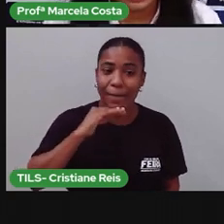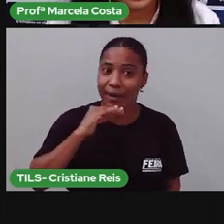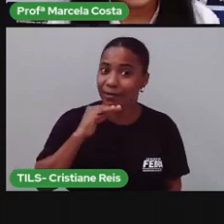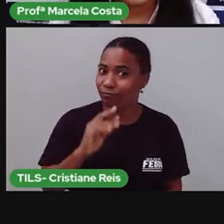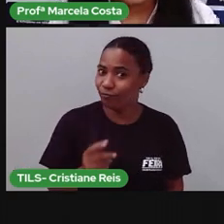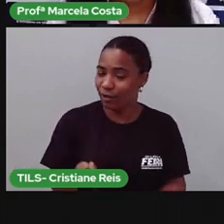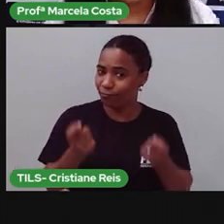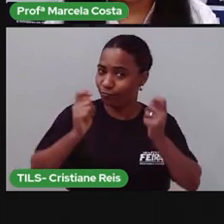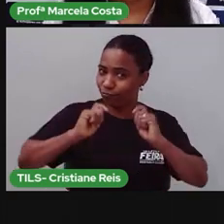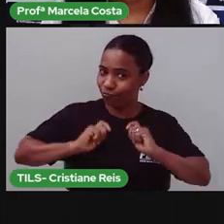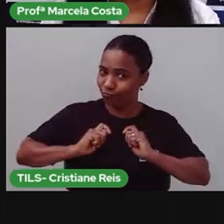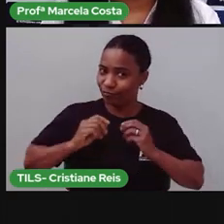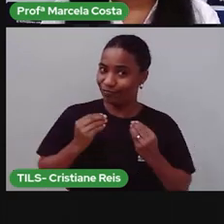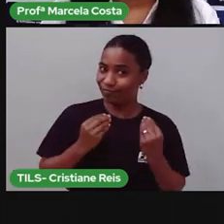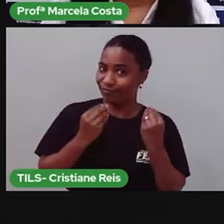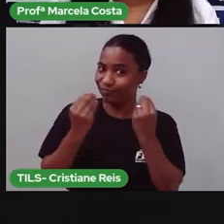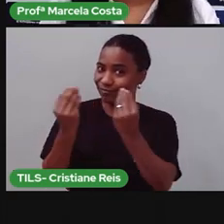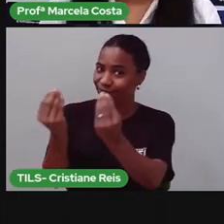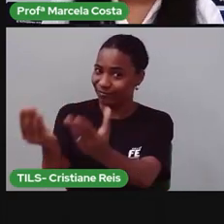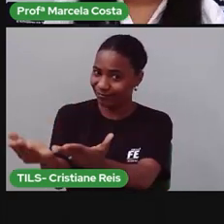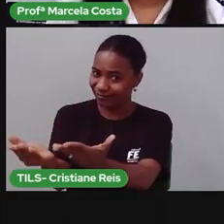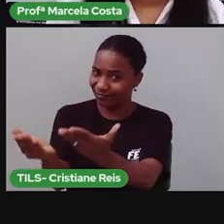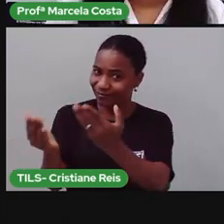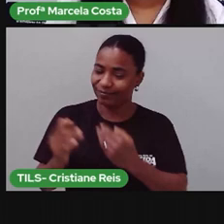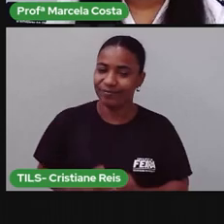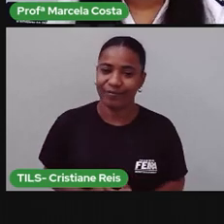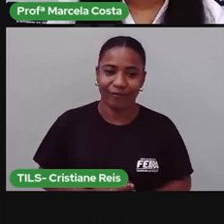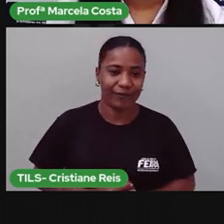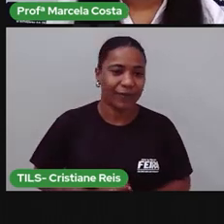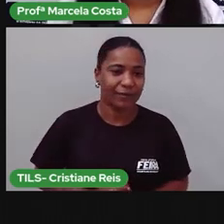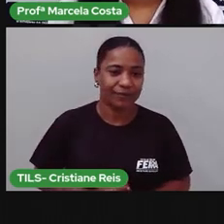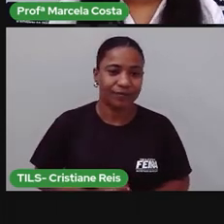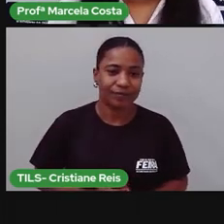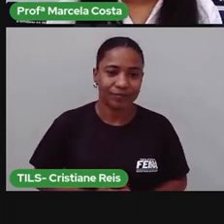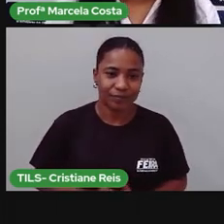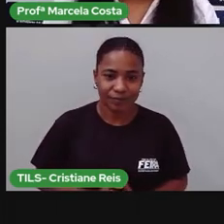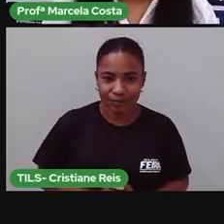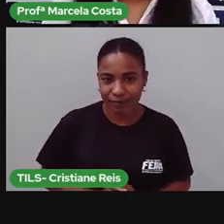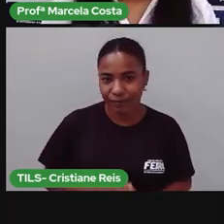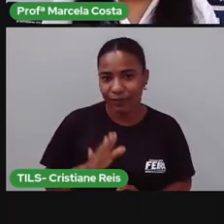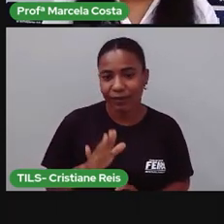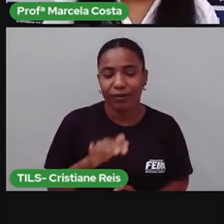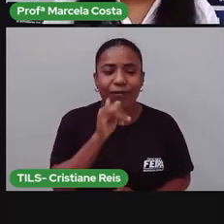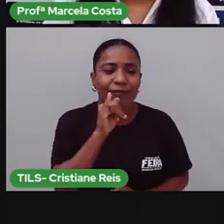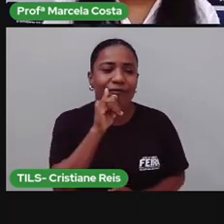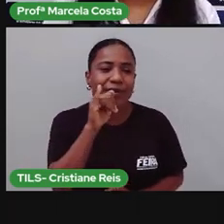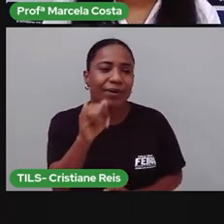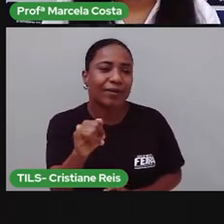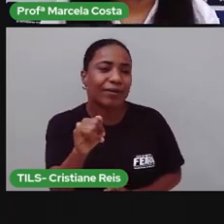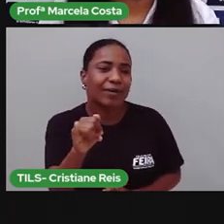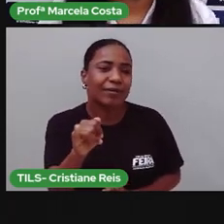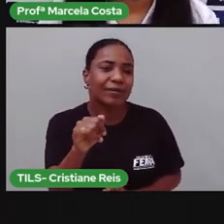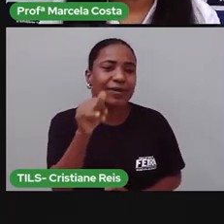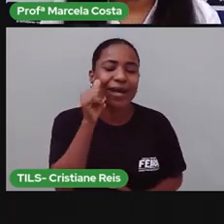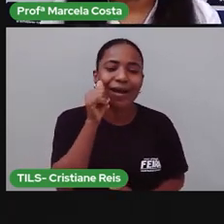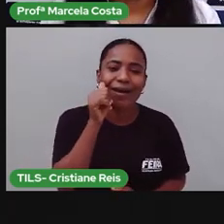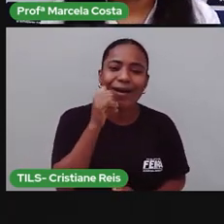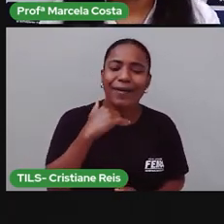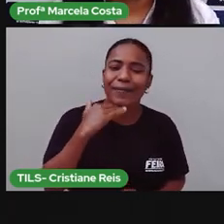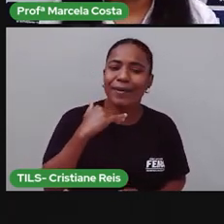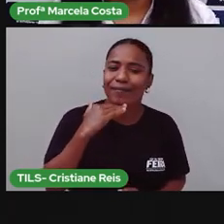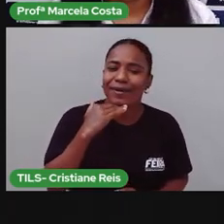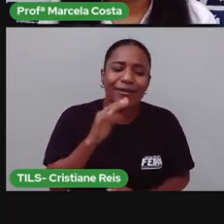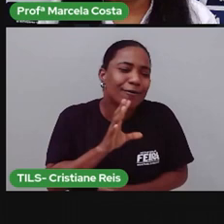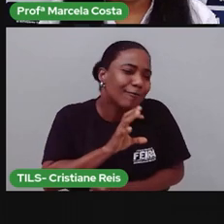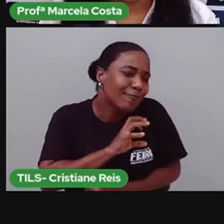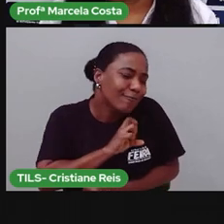que vai receber esse bilhete. Agora, eu quero deixar um recadinho pra ela. Eu quero que ela se sinta amada. Que ela se